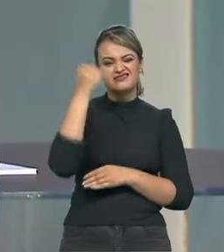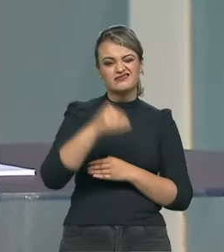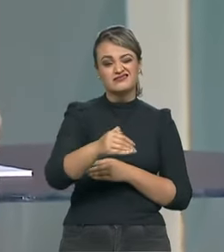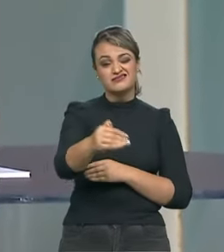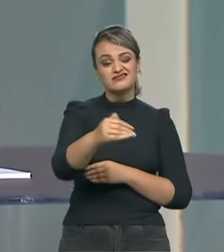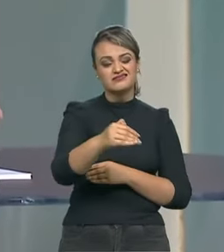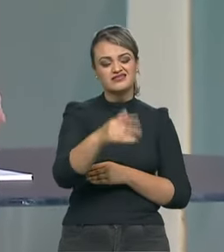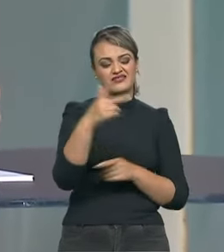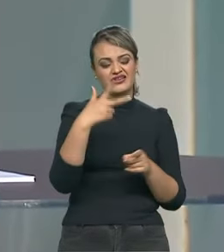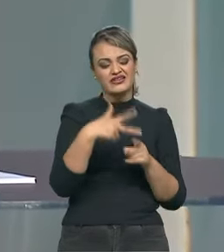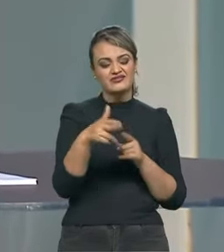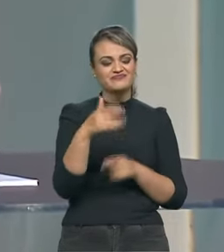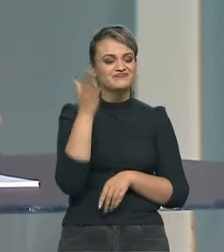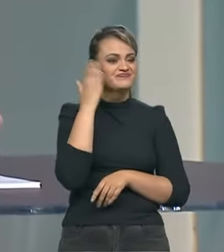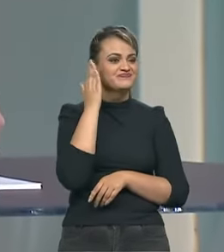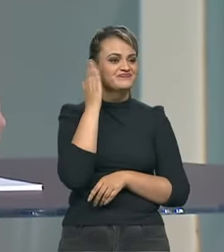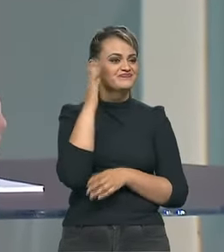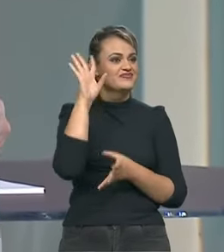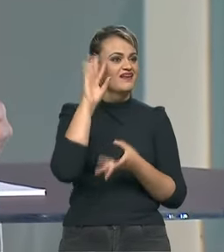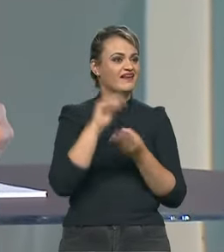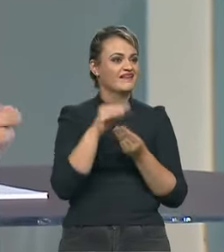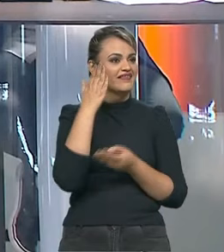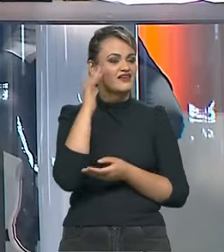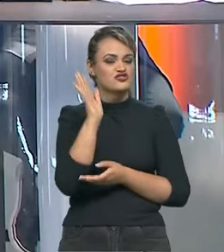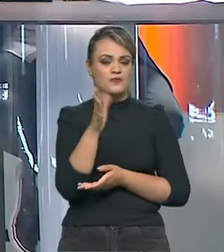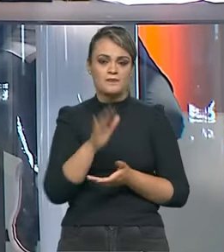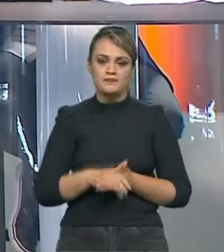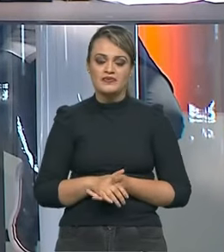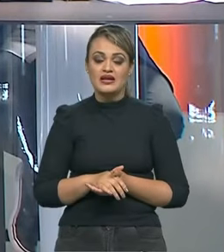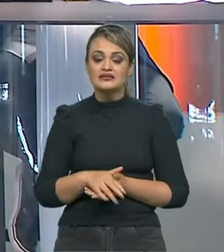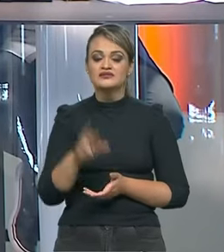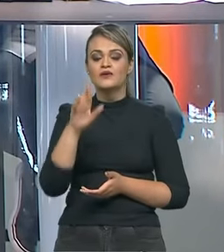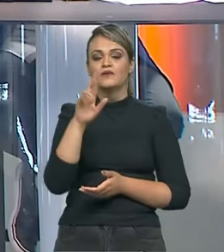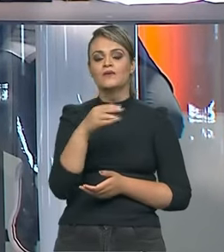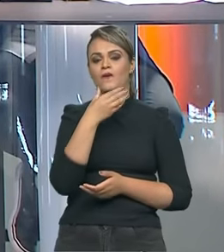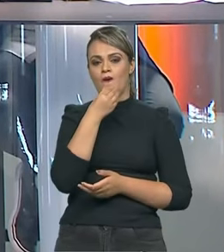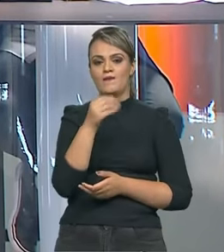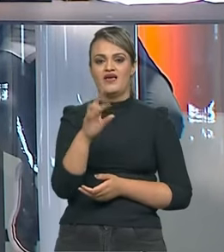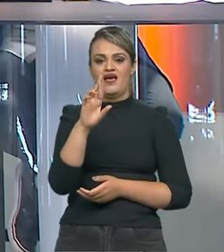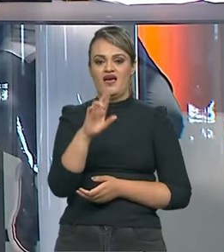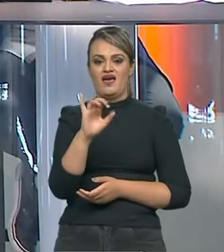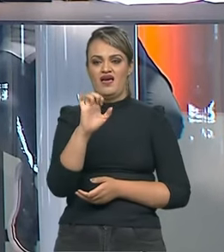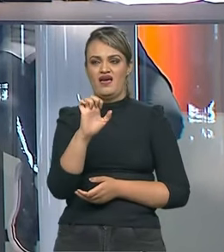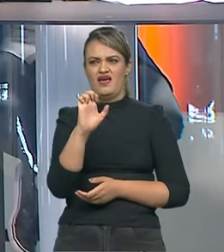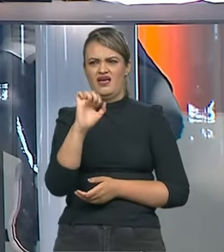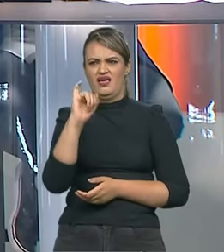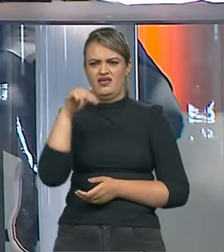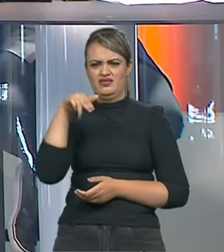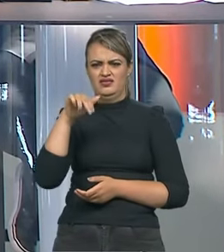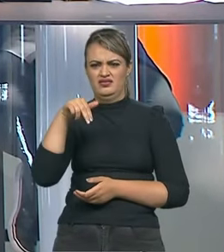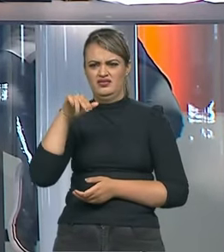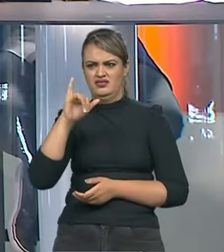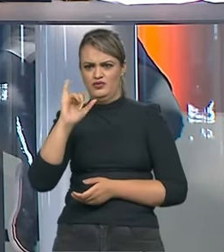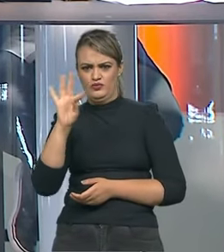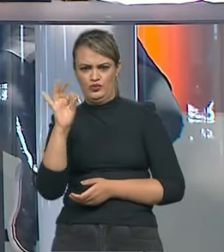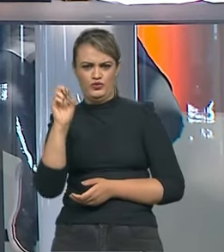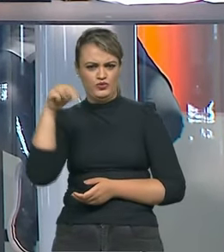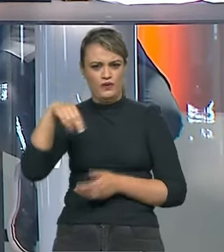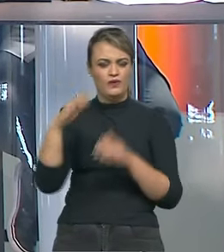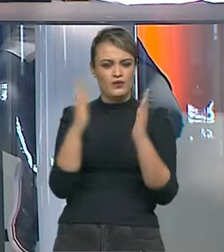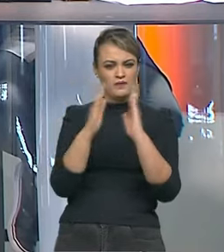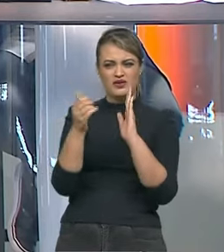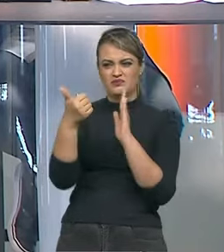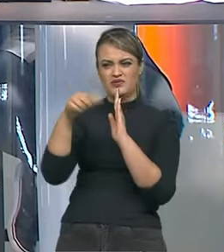perde um pouco da... A gente pode dizer que talvez o Hamilton, no começo da década de 90, com